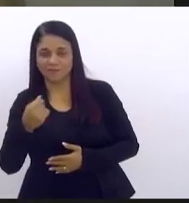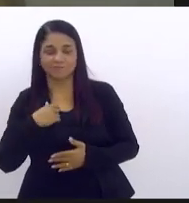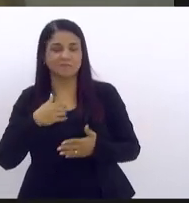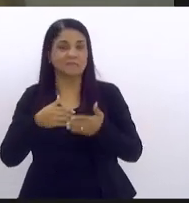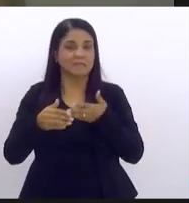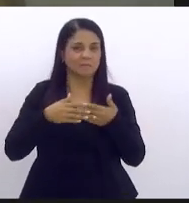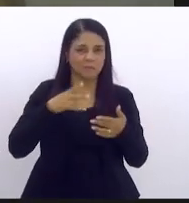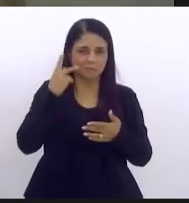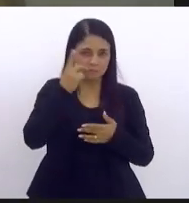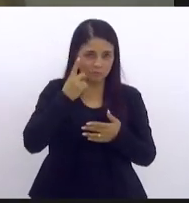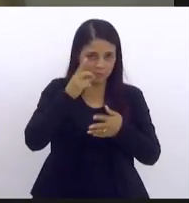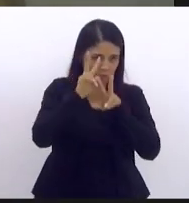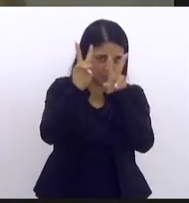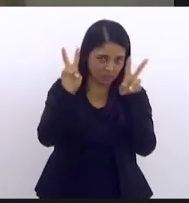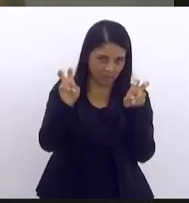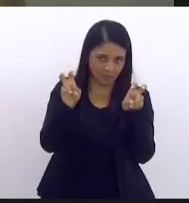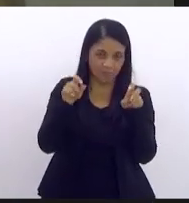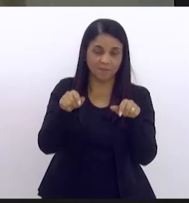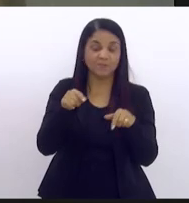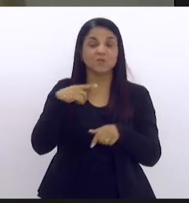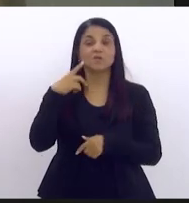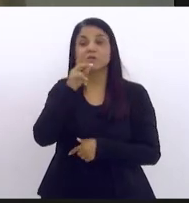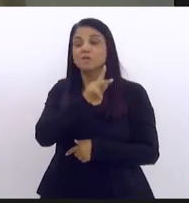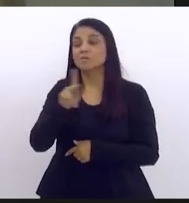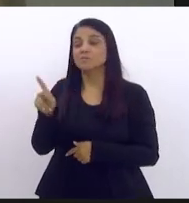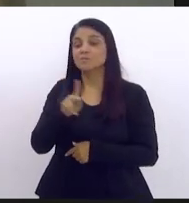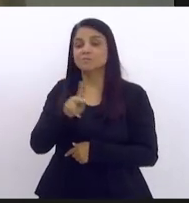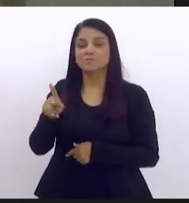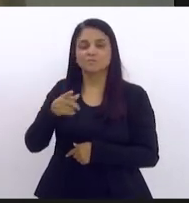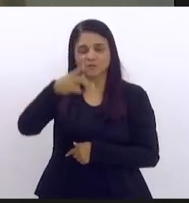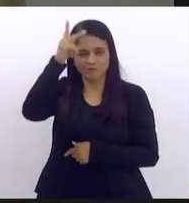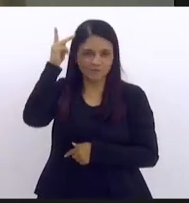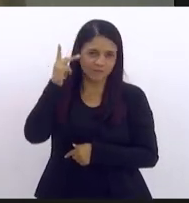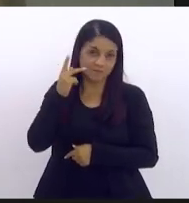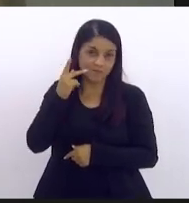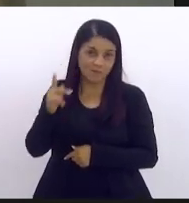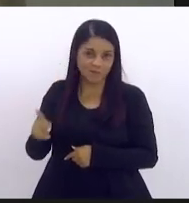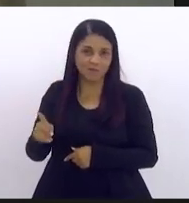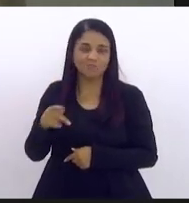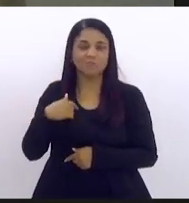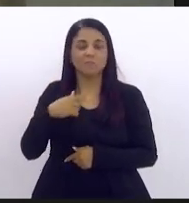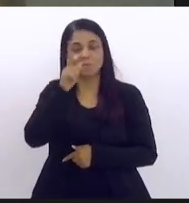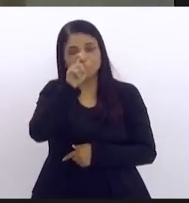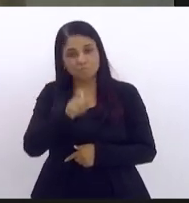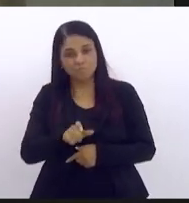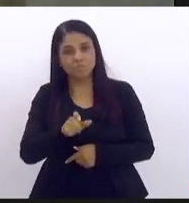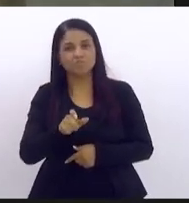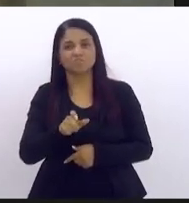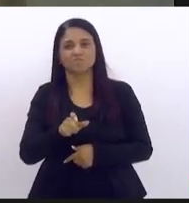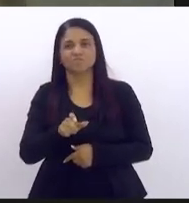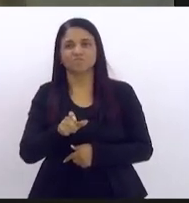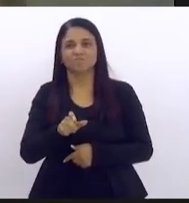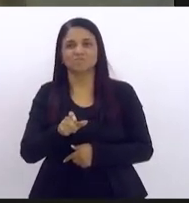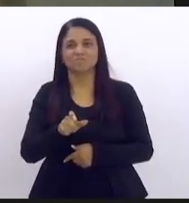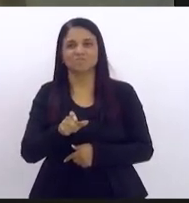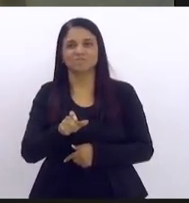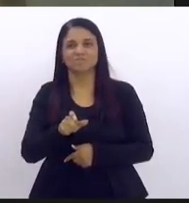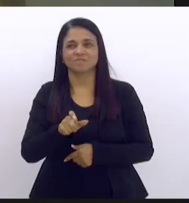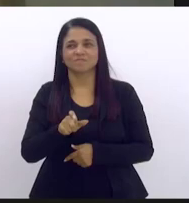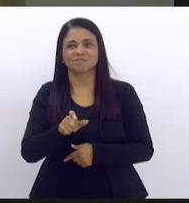políticas doutor Luiz Paulo é uma pessoa que eu tenho assim muito